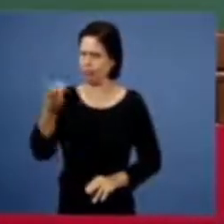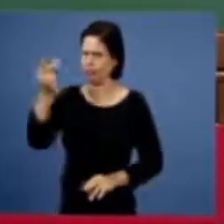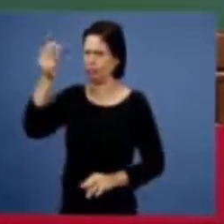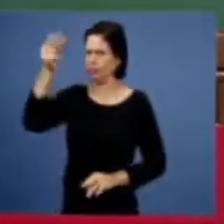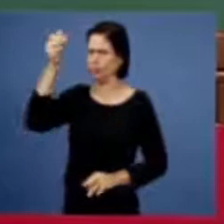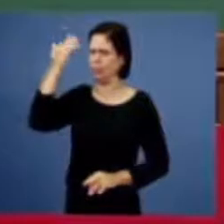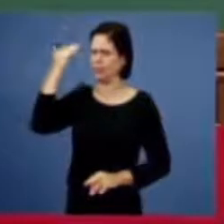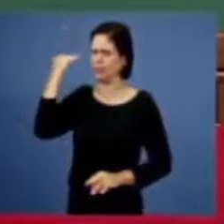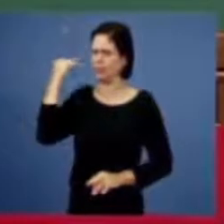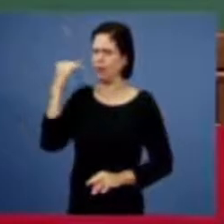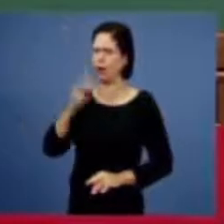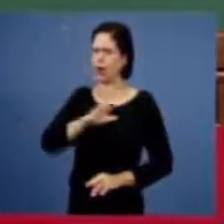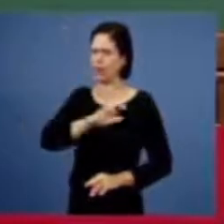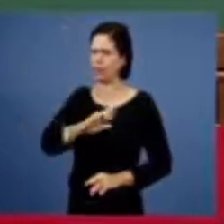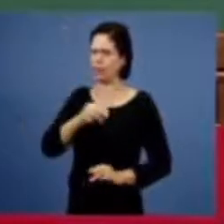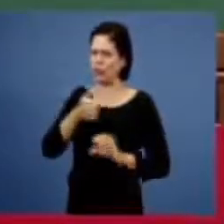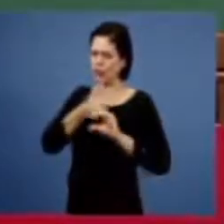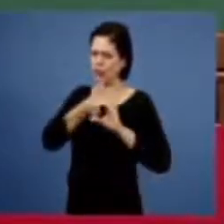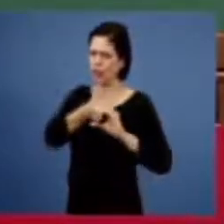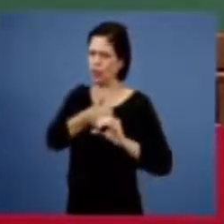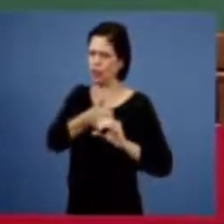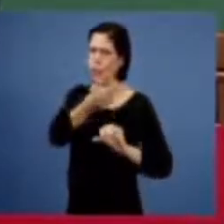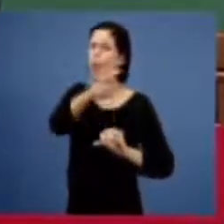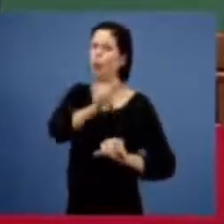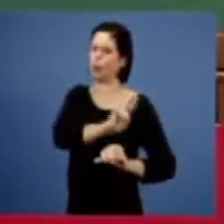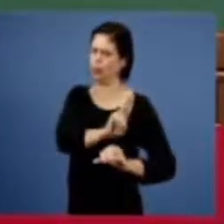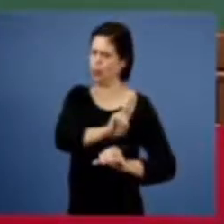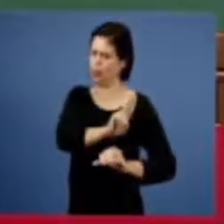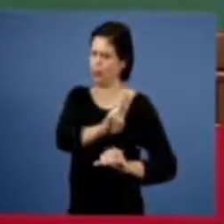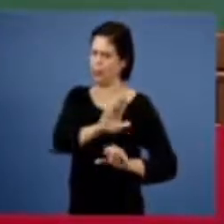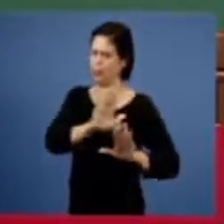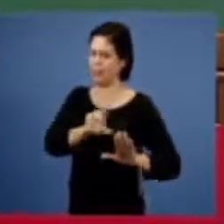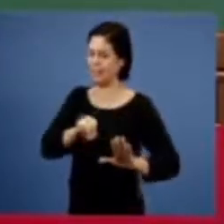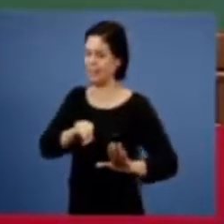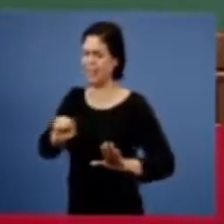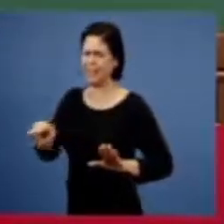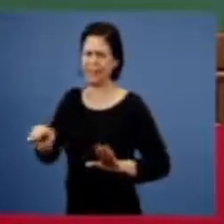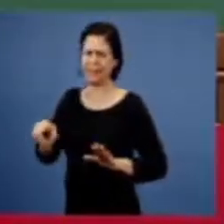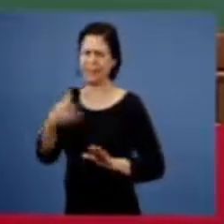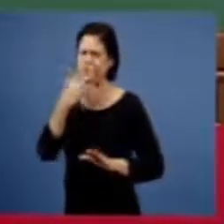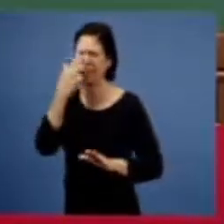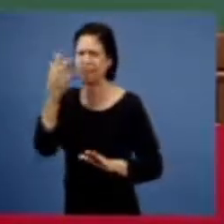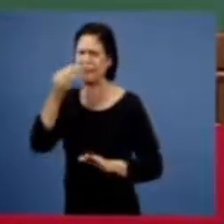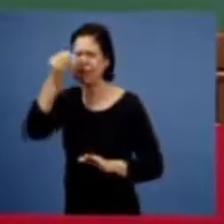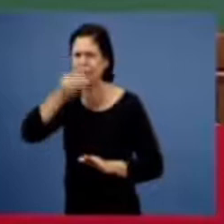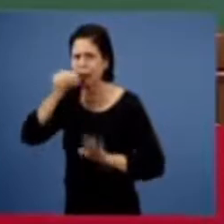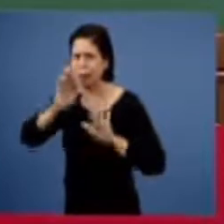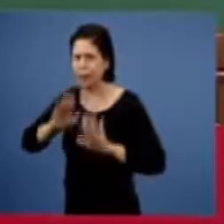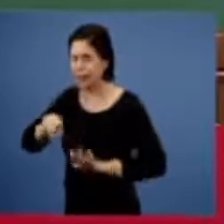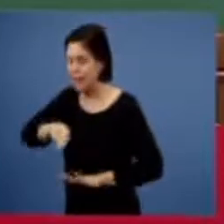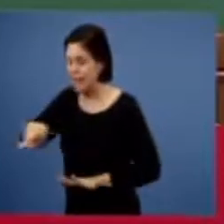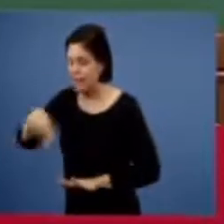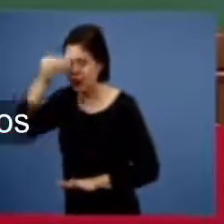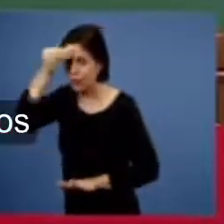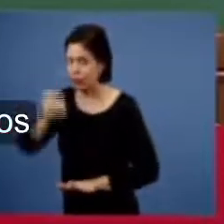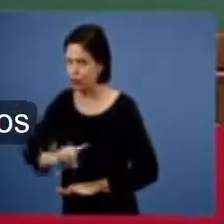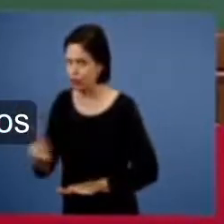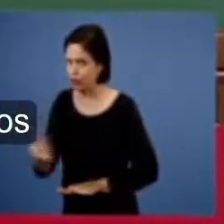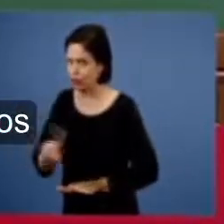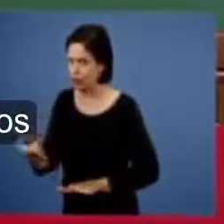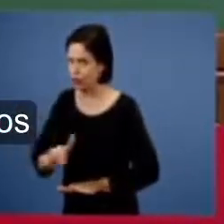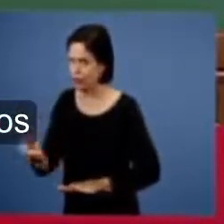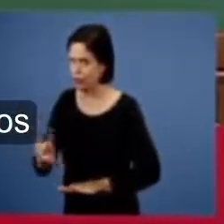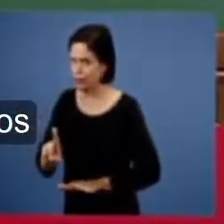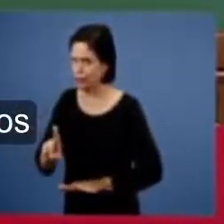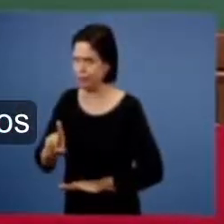era um cristianismo com outro nome então eles não tinham força nenhuma mas a espada aí